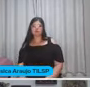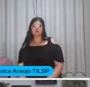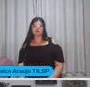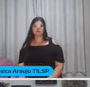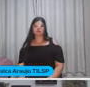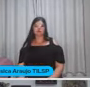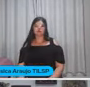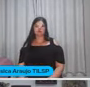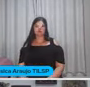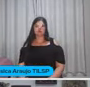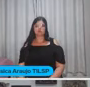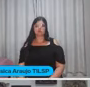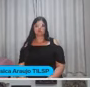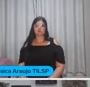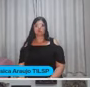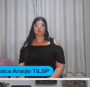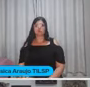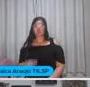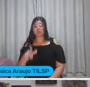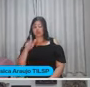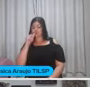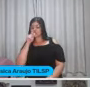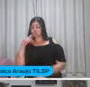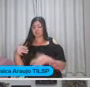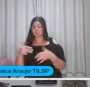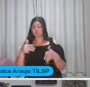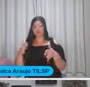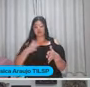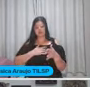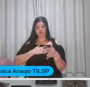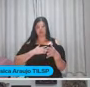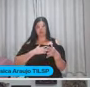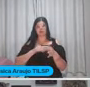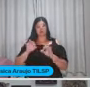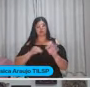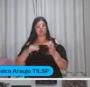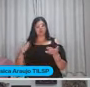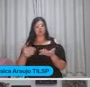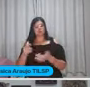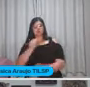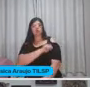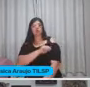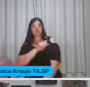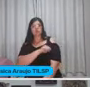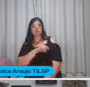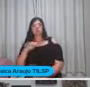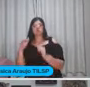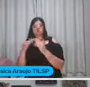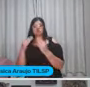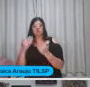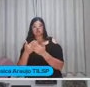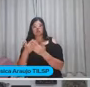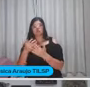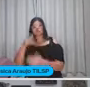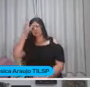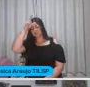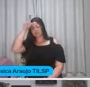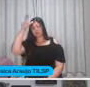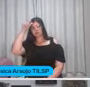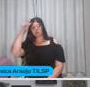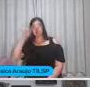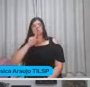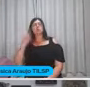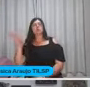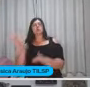Nesse projeto Se chama Esse Rio é Meu Esse projeto Ele acontece aqui no Rio de Janeiro Com escolas do Rio Da Prefeitura do Rio E também já em Minas